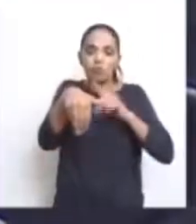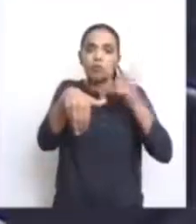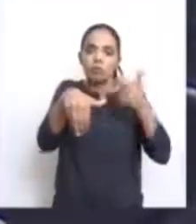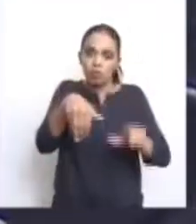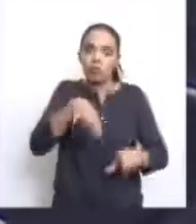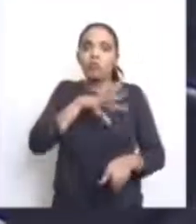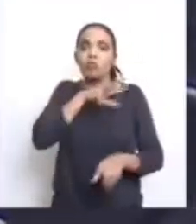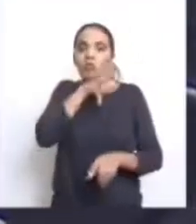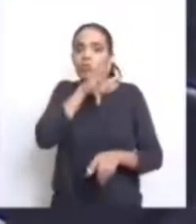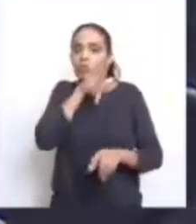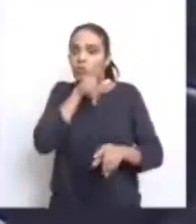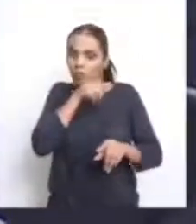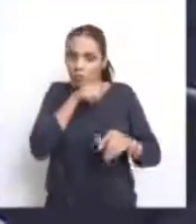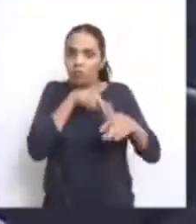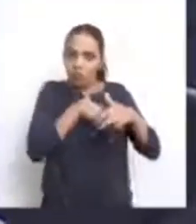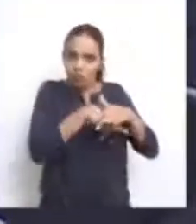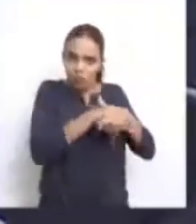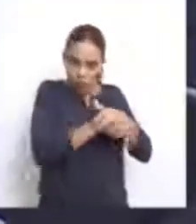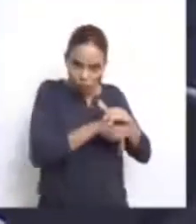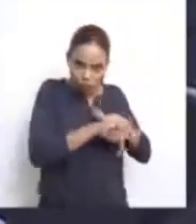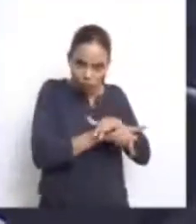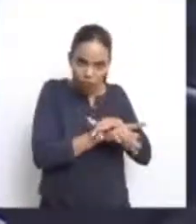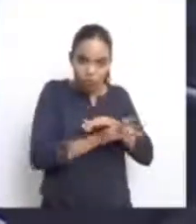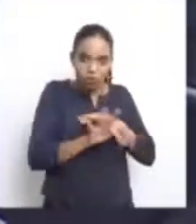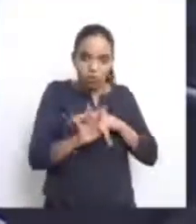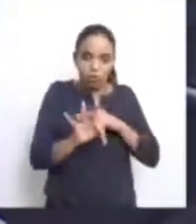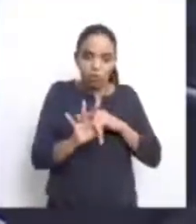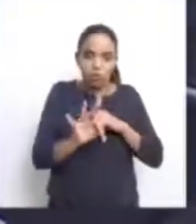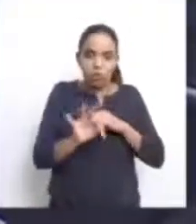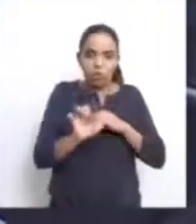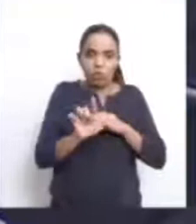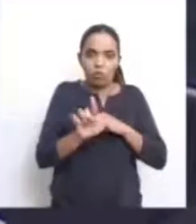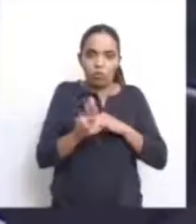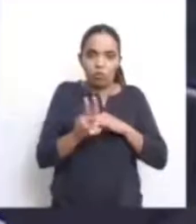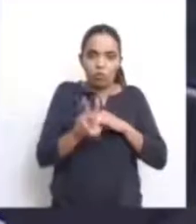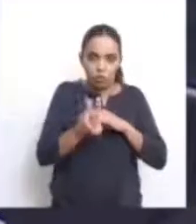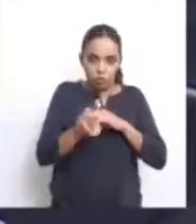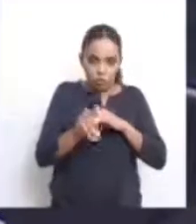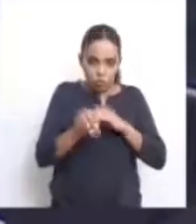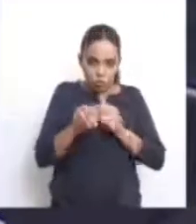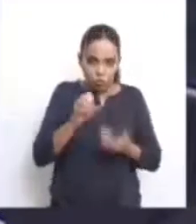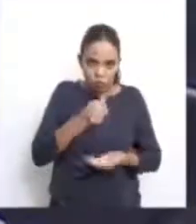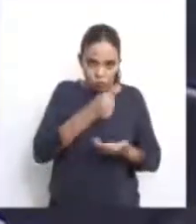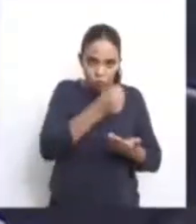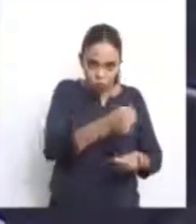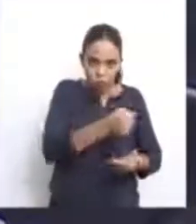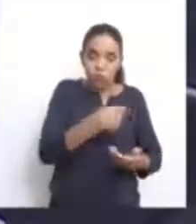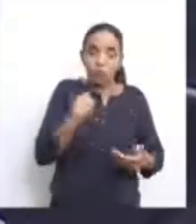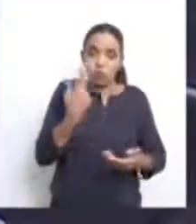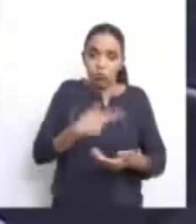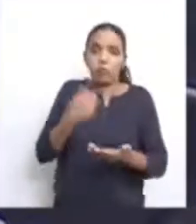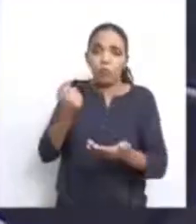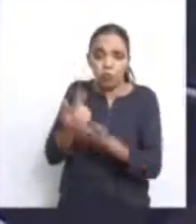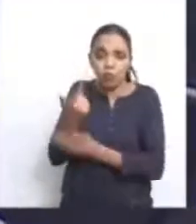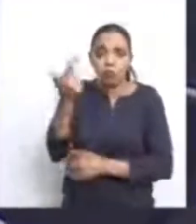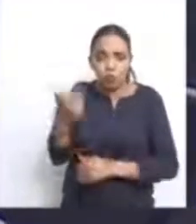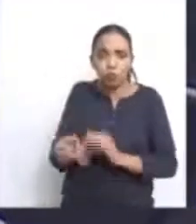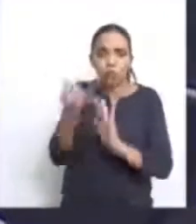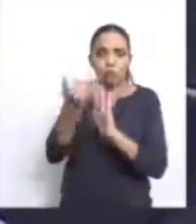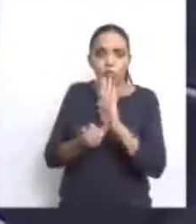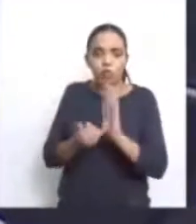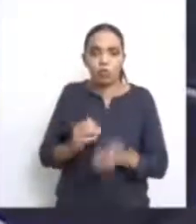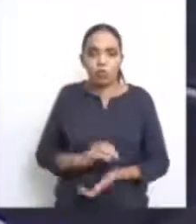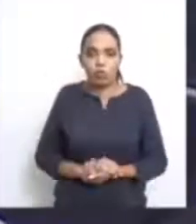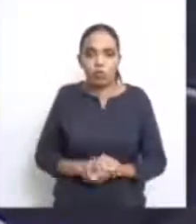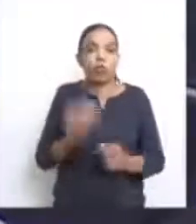para o fluxo de caixa. E o que acontece? Nós pagamos impostos novamente. Porque quando a empreiteira faz a obra, ela está pagando